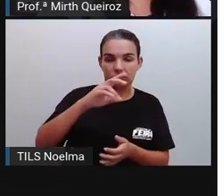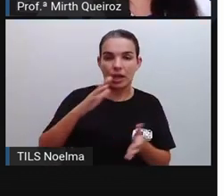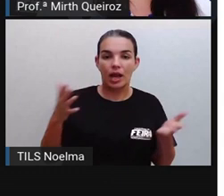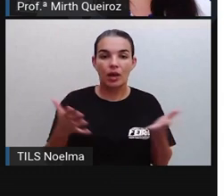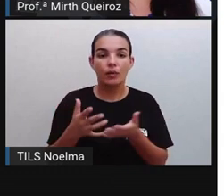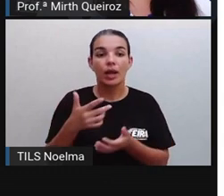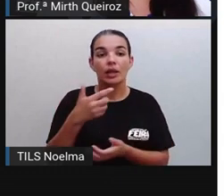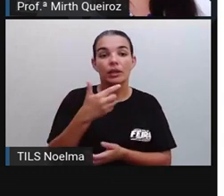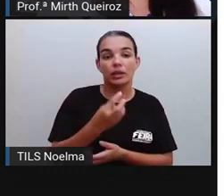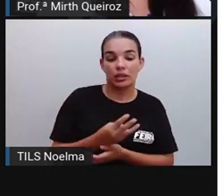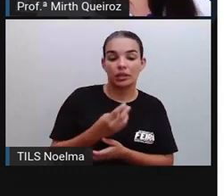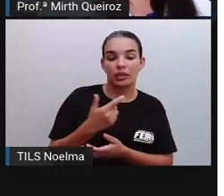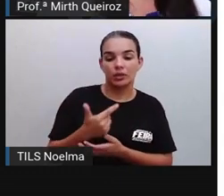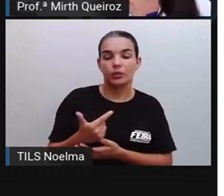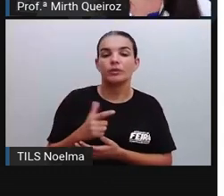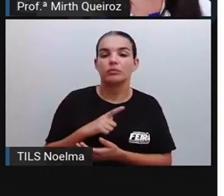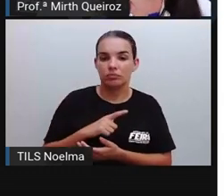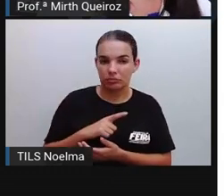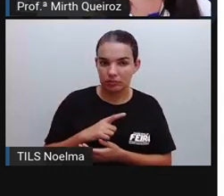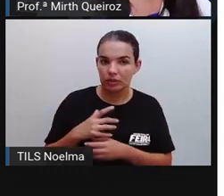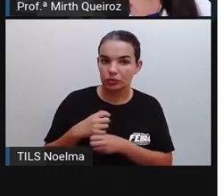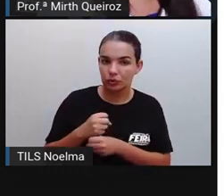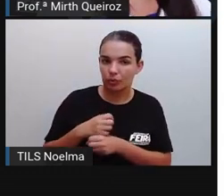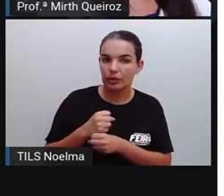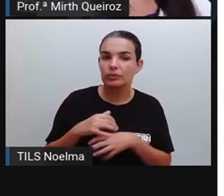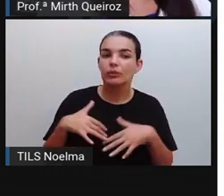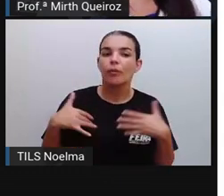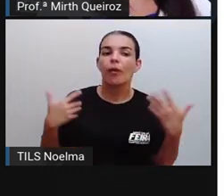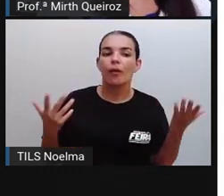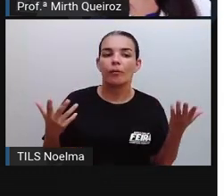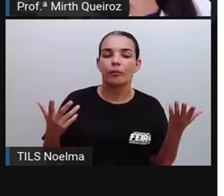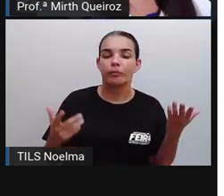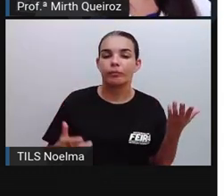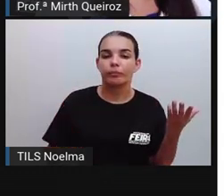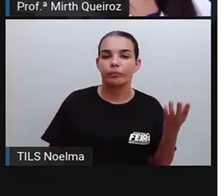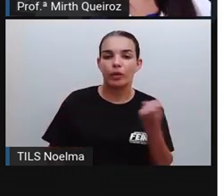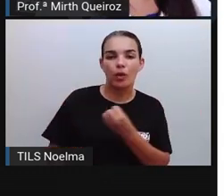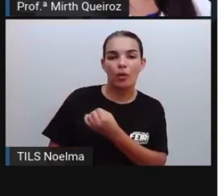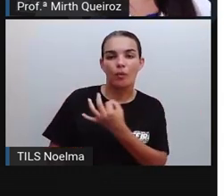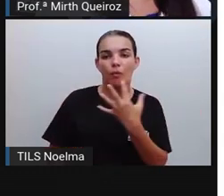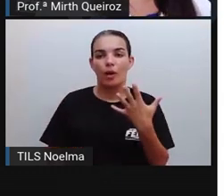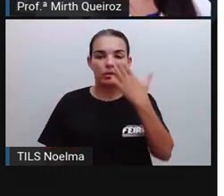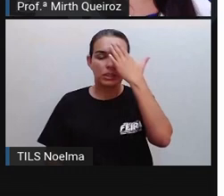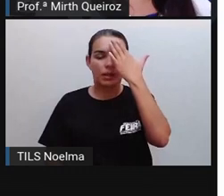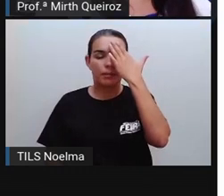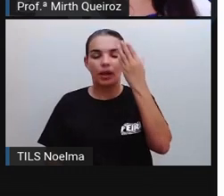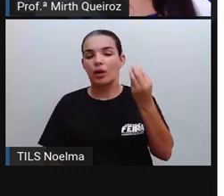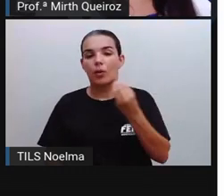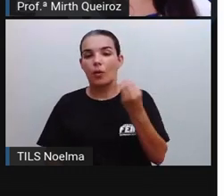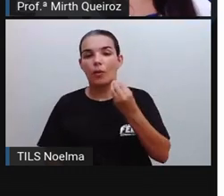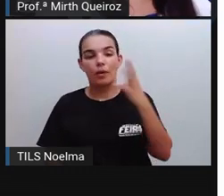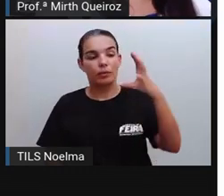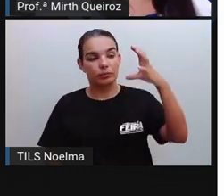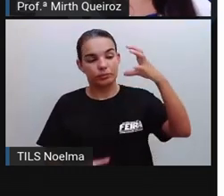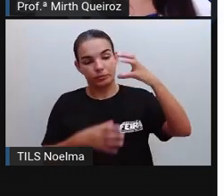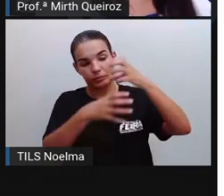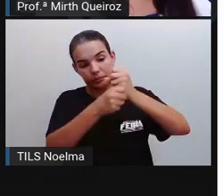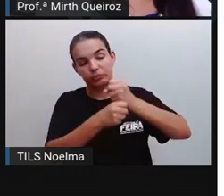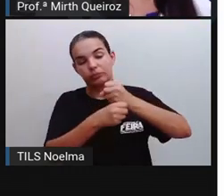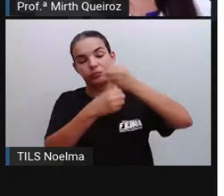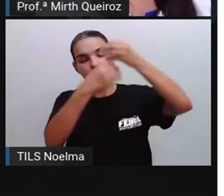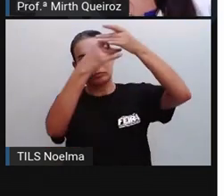casos. Que conta é que a gente vai fazer, então, para que a gente saiba o resultado da quantidade de casos